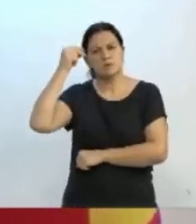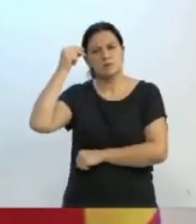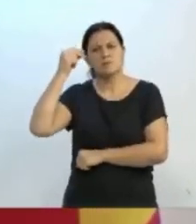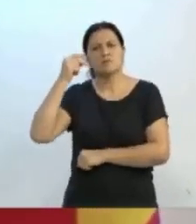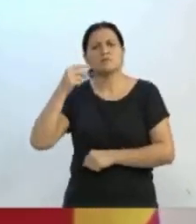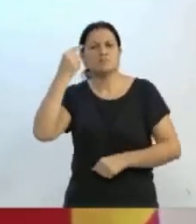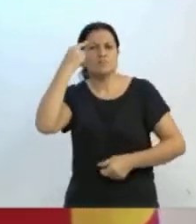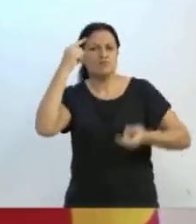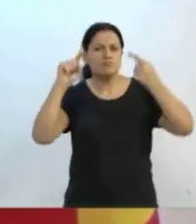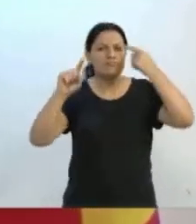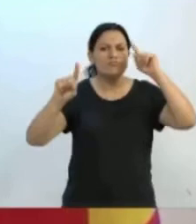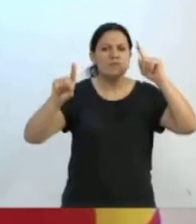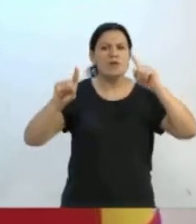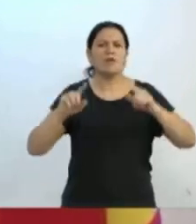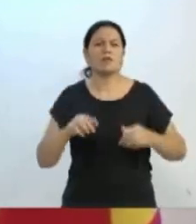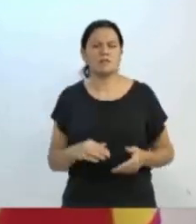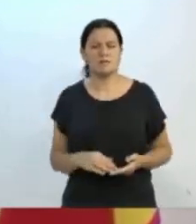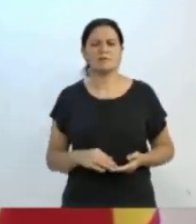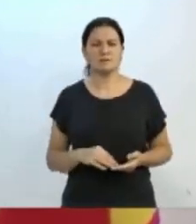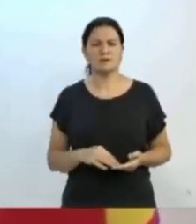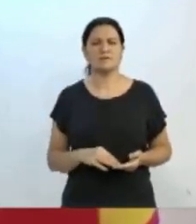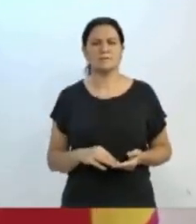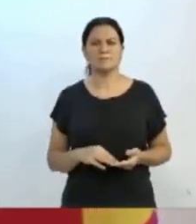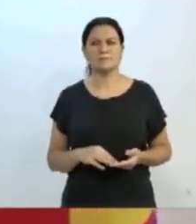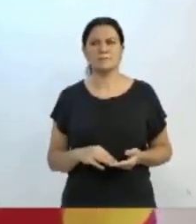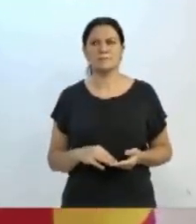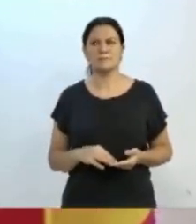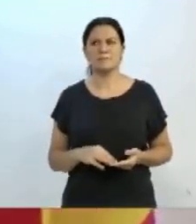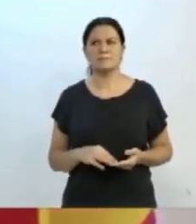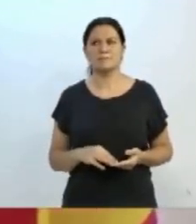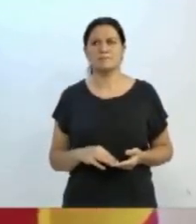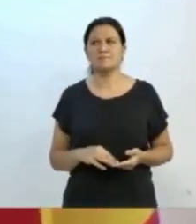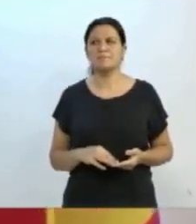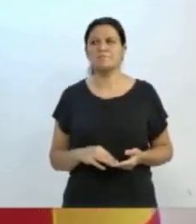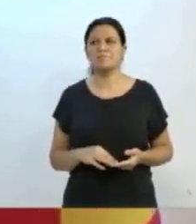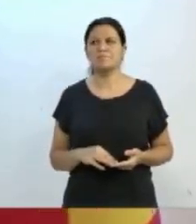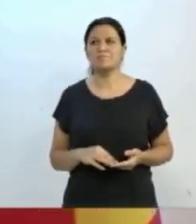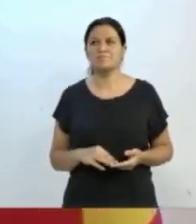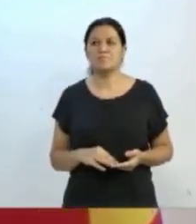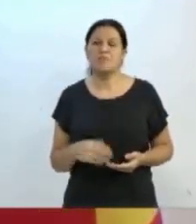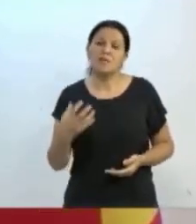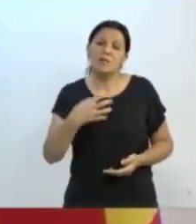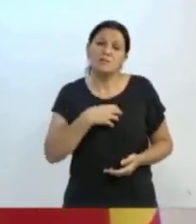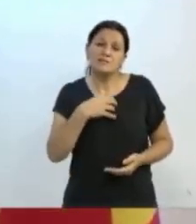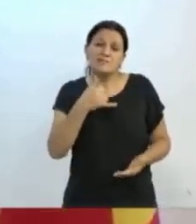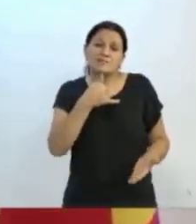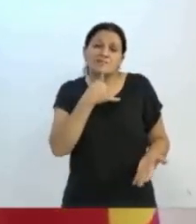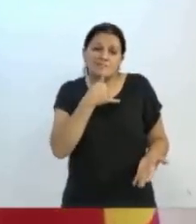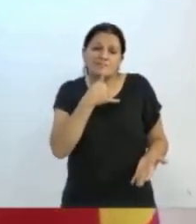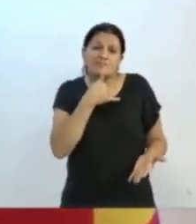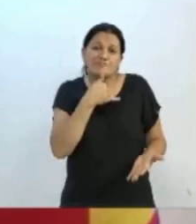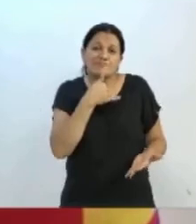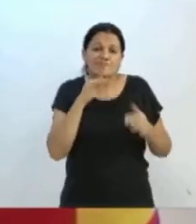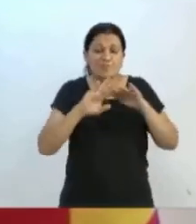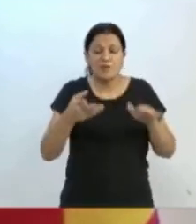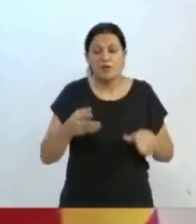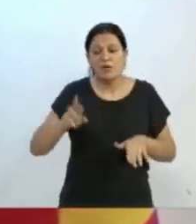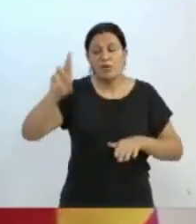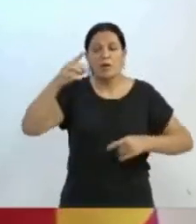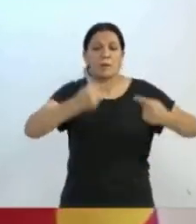ideias. E aí eu falo isso para vocês, e aí eu fico com um tom de tristeza quando nós vamos para essa mesa discutir, vereadora Silmara,